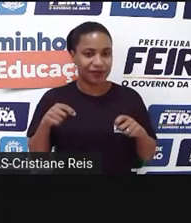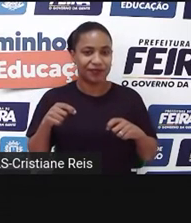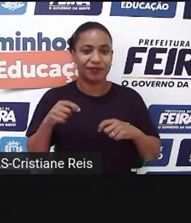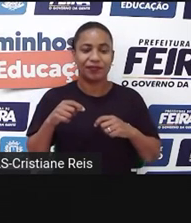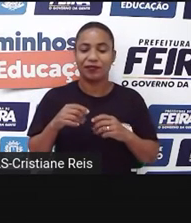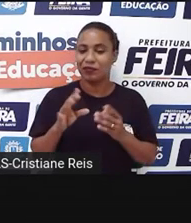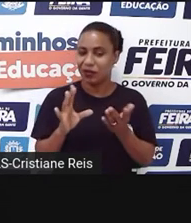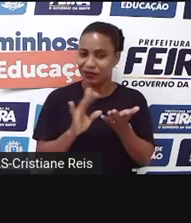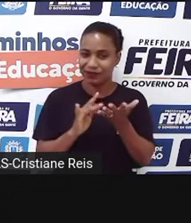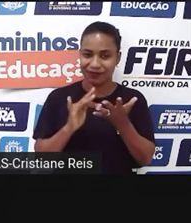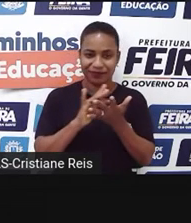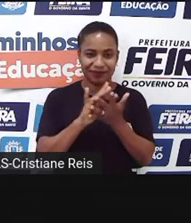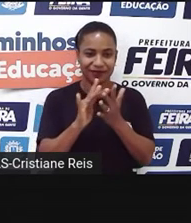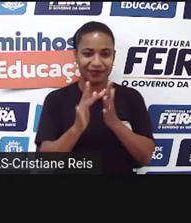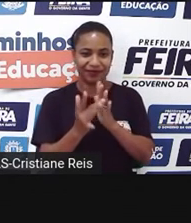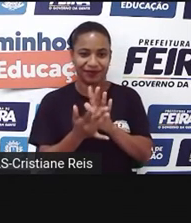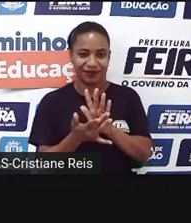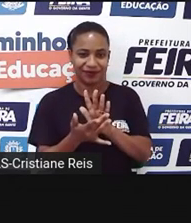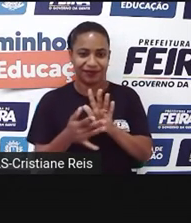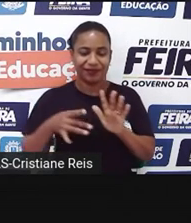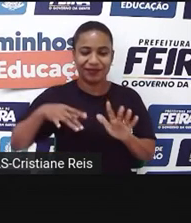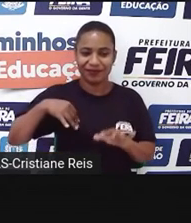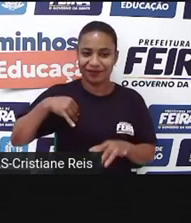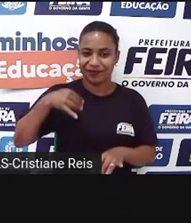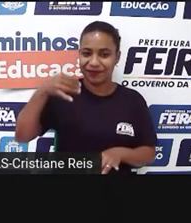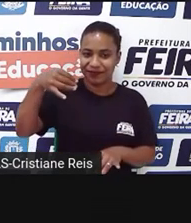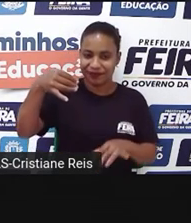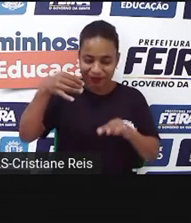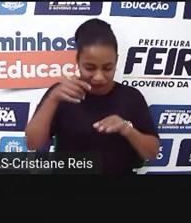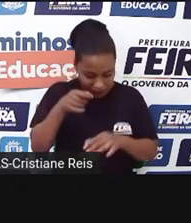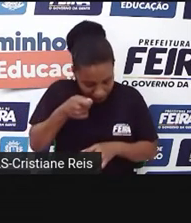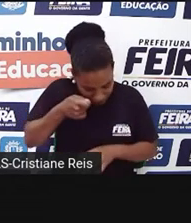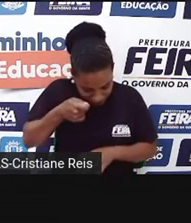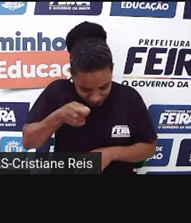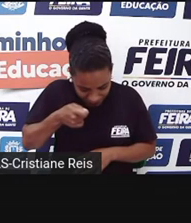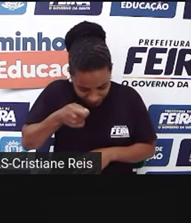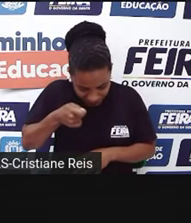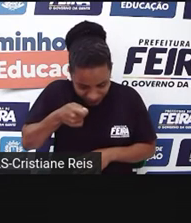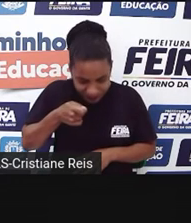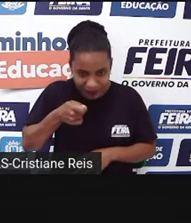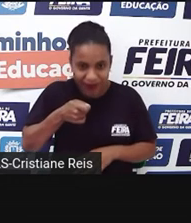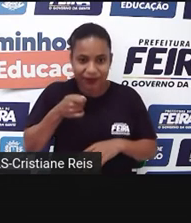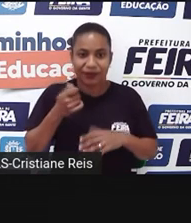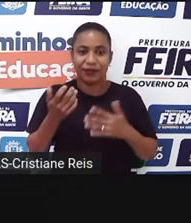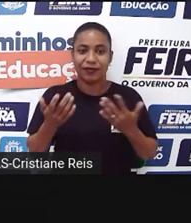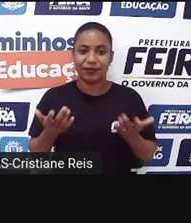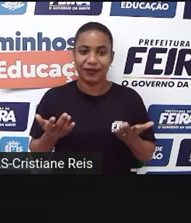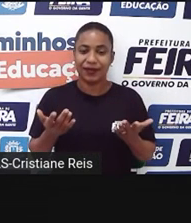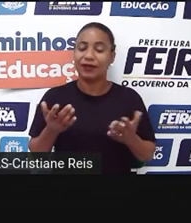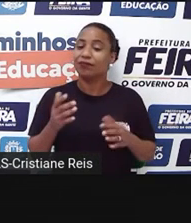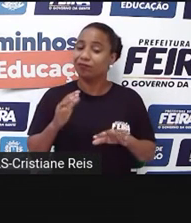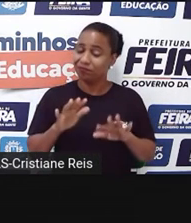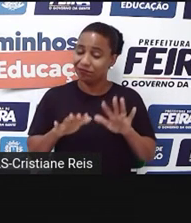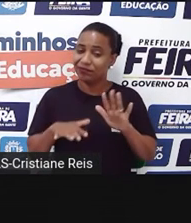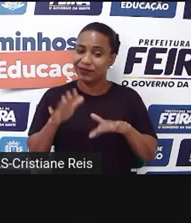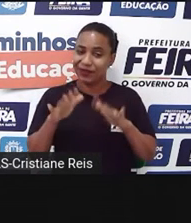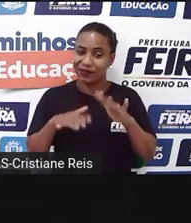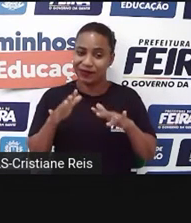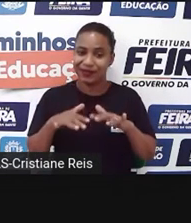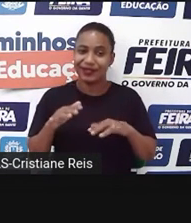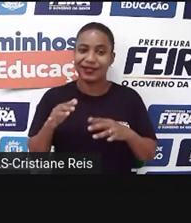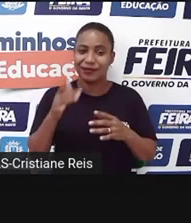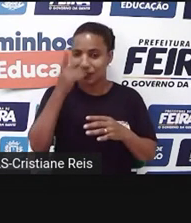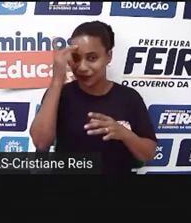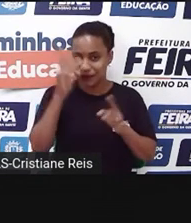impressões digitais. Pistol, tem assassino que deixa a arma do crime no local do crime. Enfim.